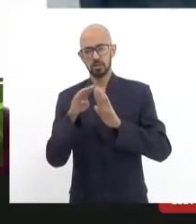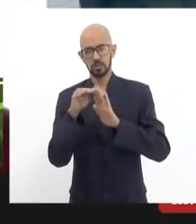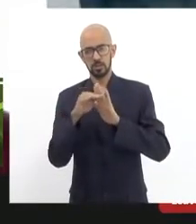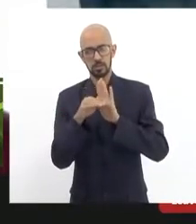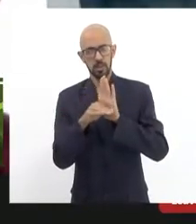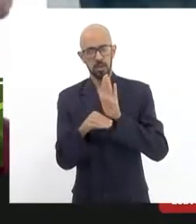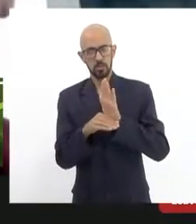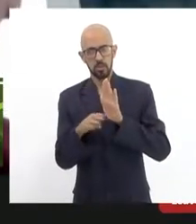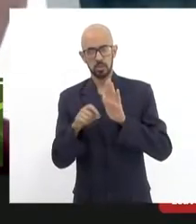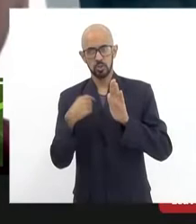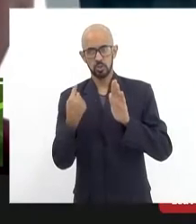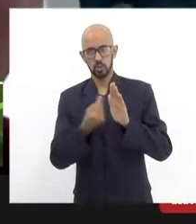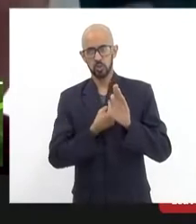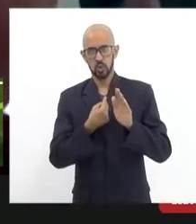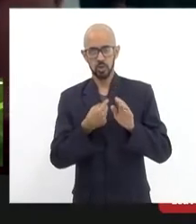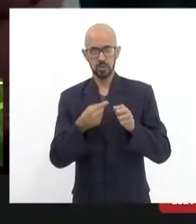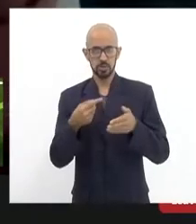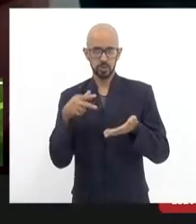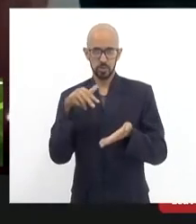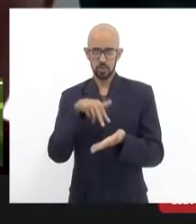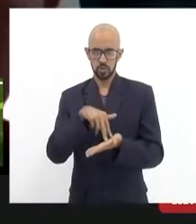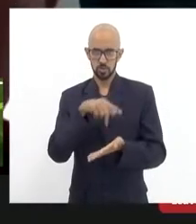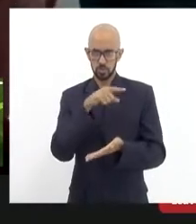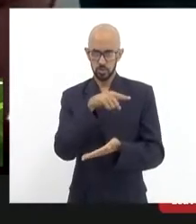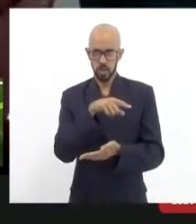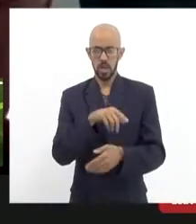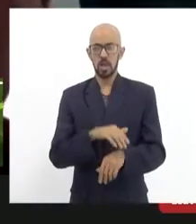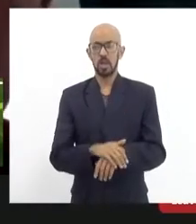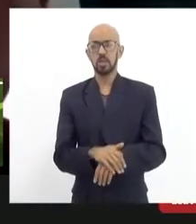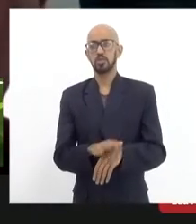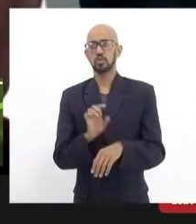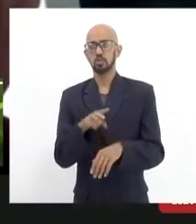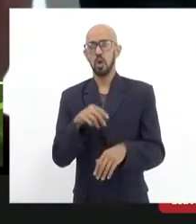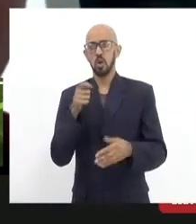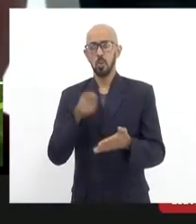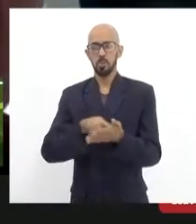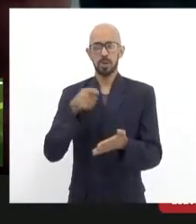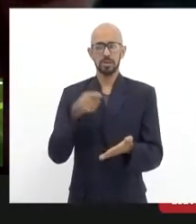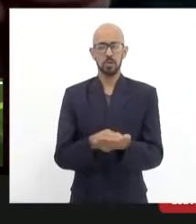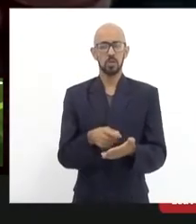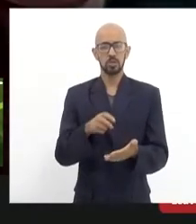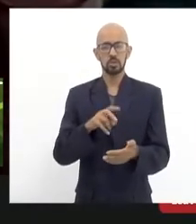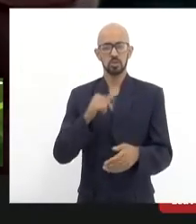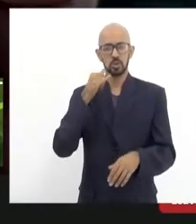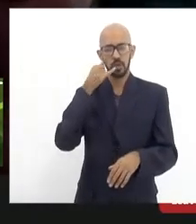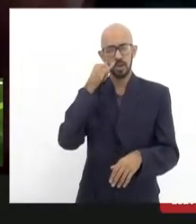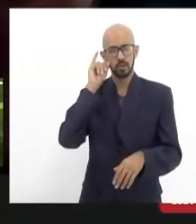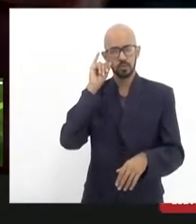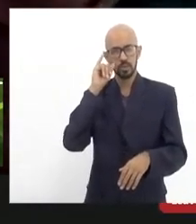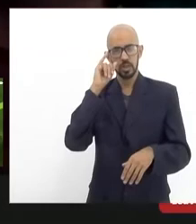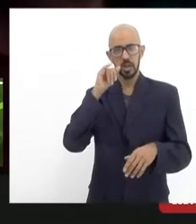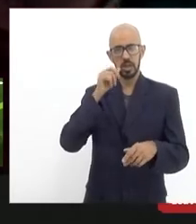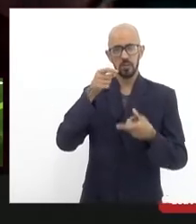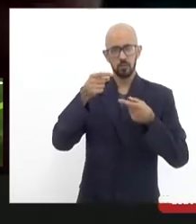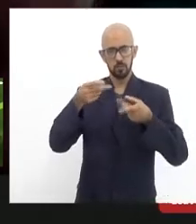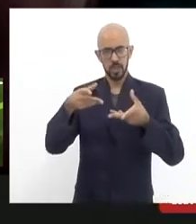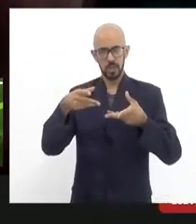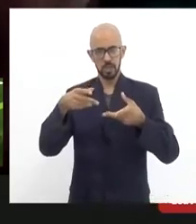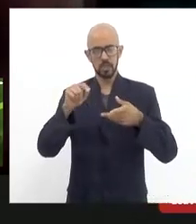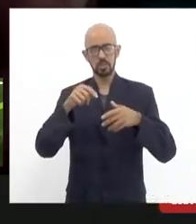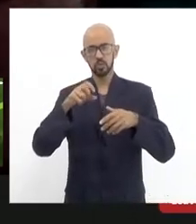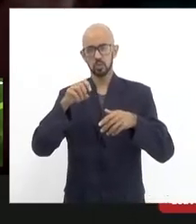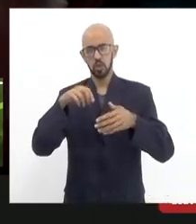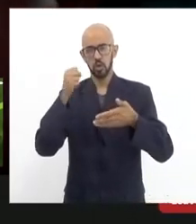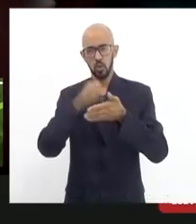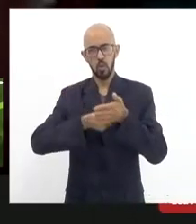mais estejamos ali só com pressão a gente evita a privatização só com muita luta